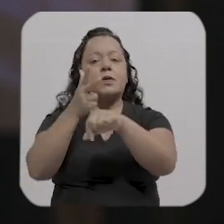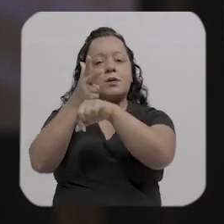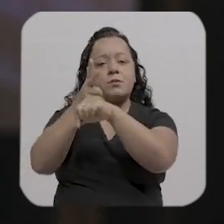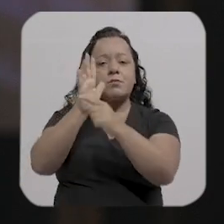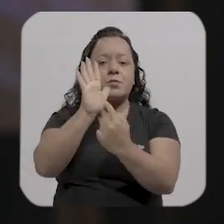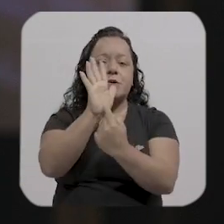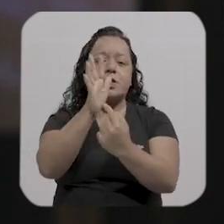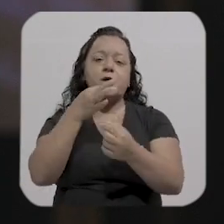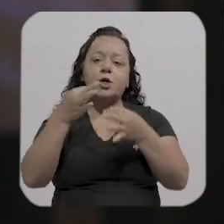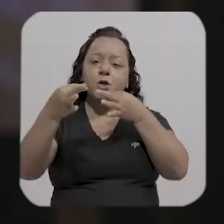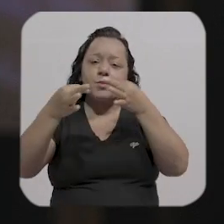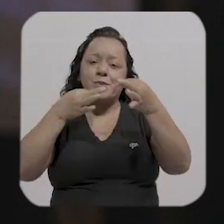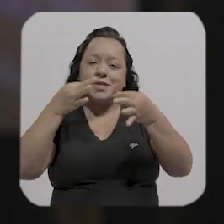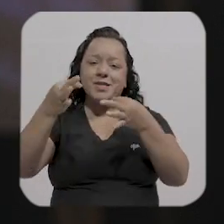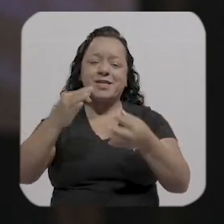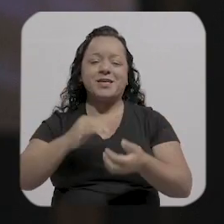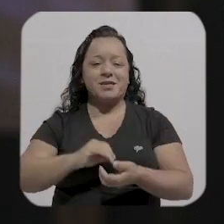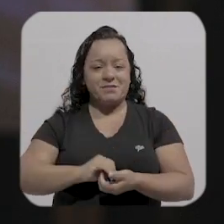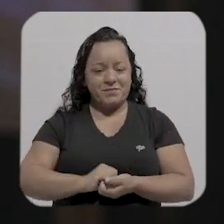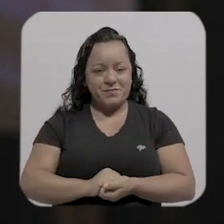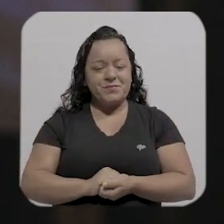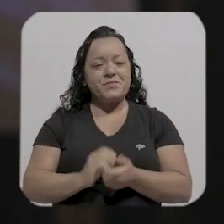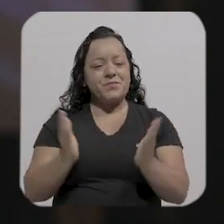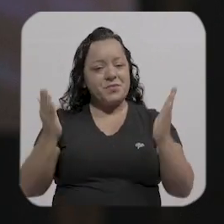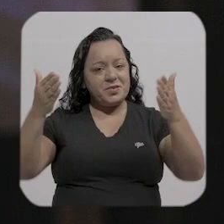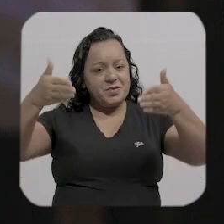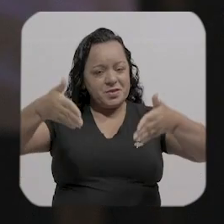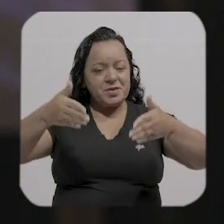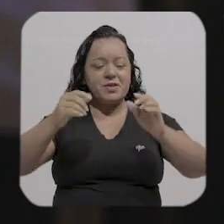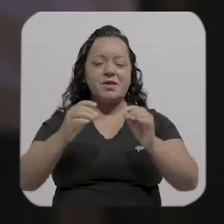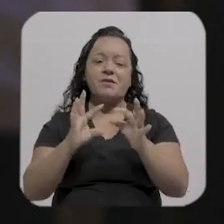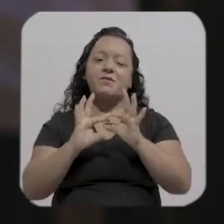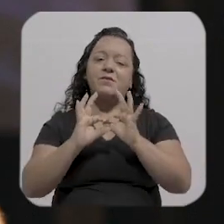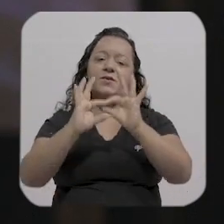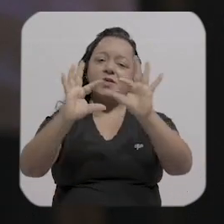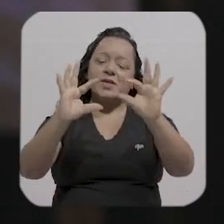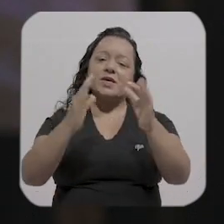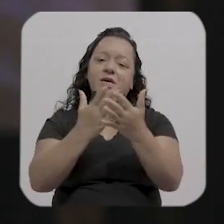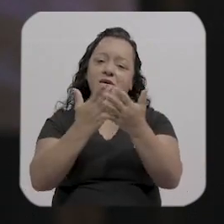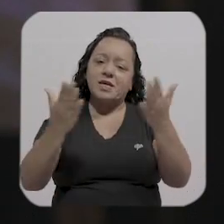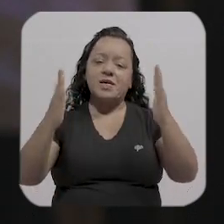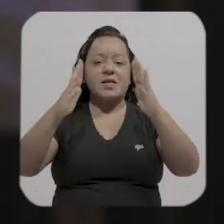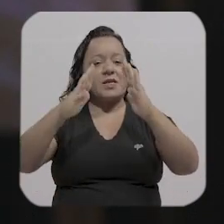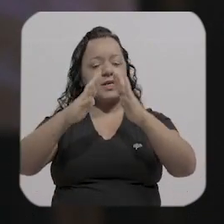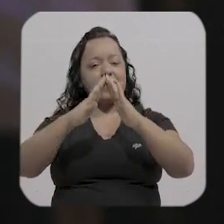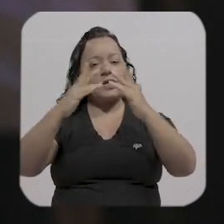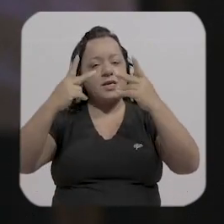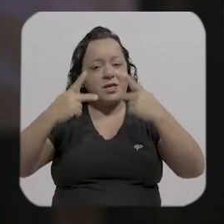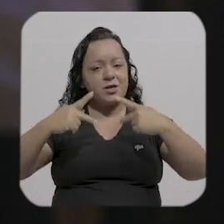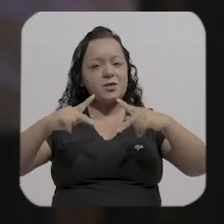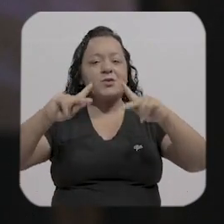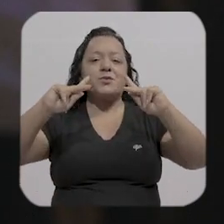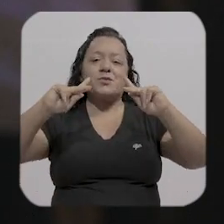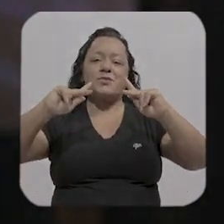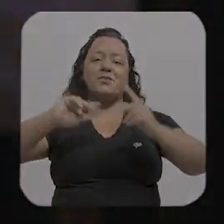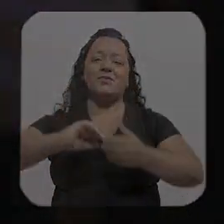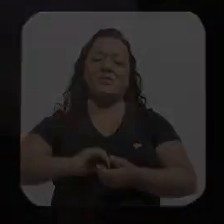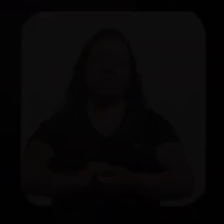gravadas e comentadas. Entre, fique à vontade, porque essa casa também é sua.